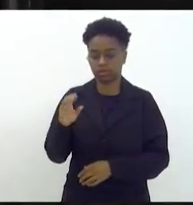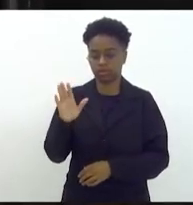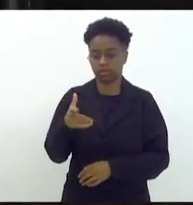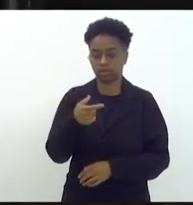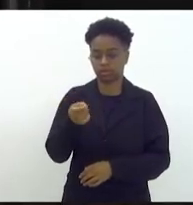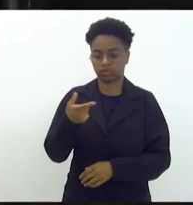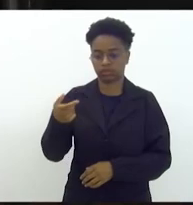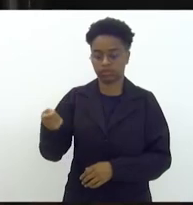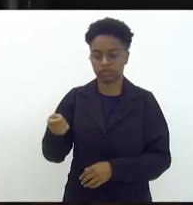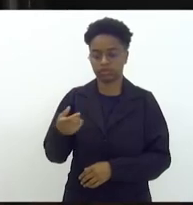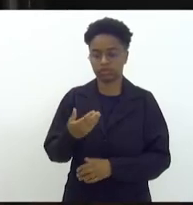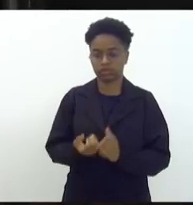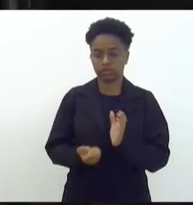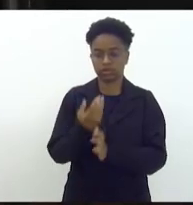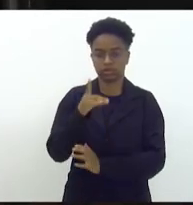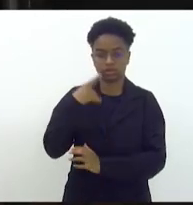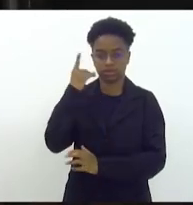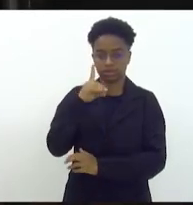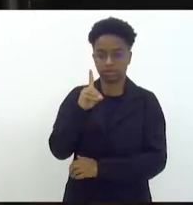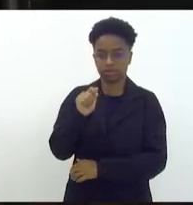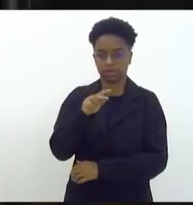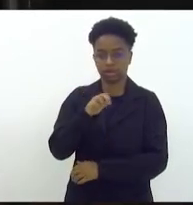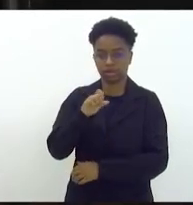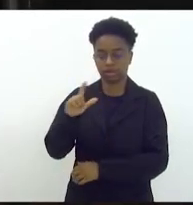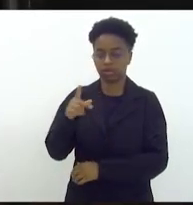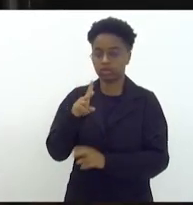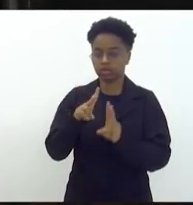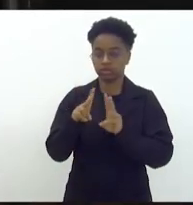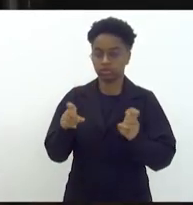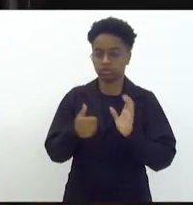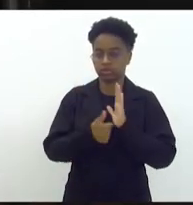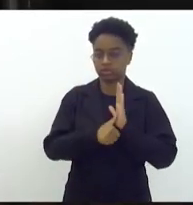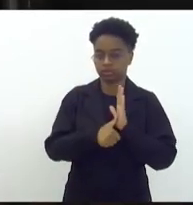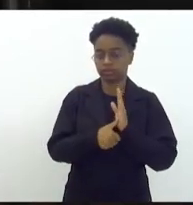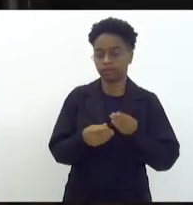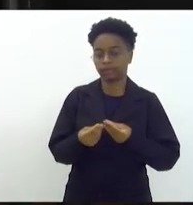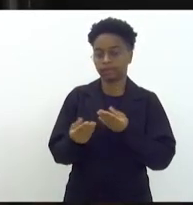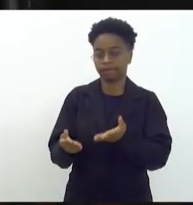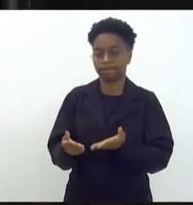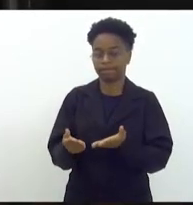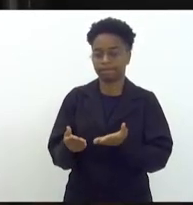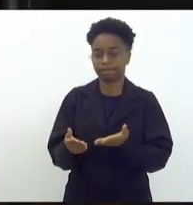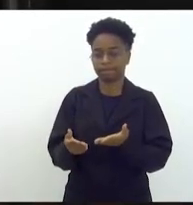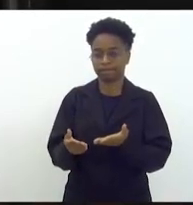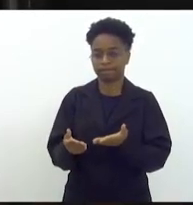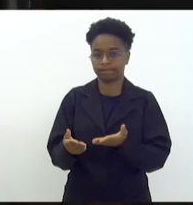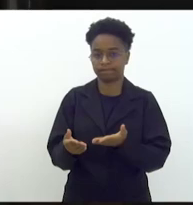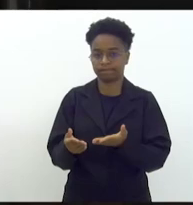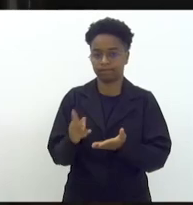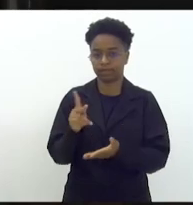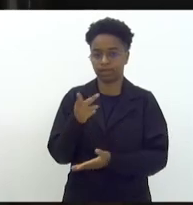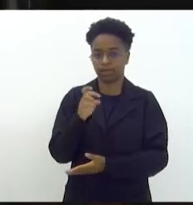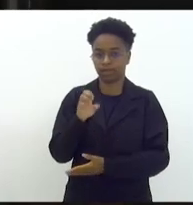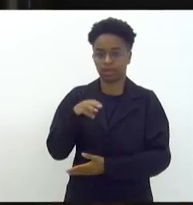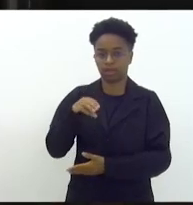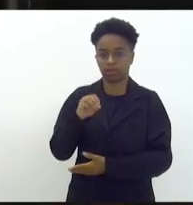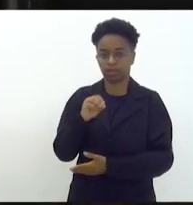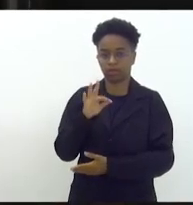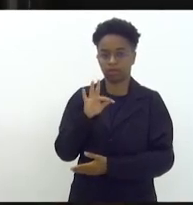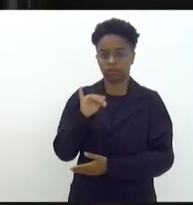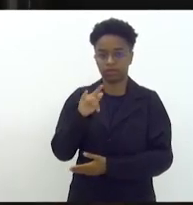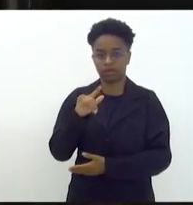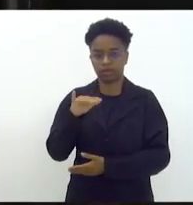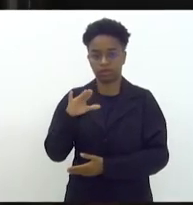deputado Daniel Liberon, que dispõe sobre a garantia da carteira de identidade dos pacientes, é hemofílico, na qual